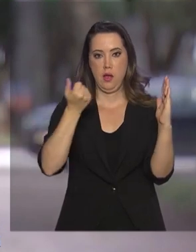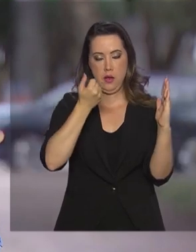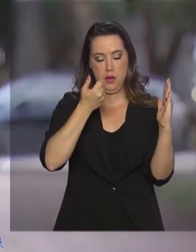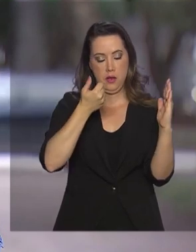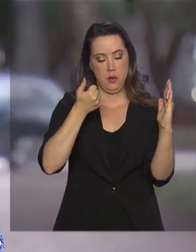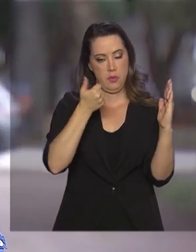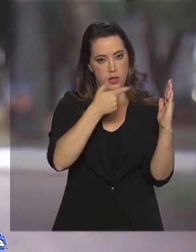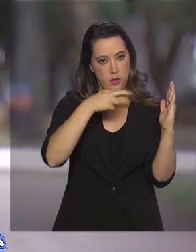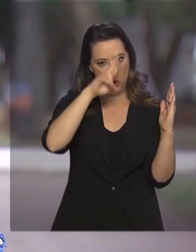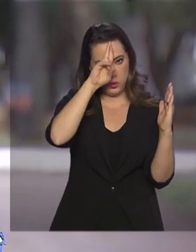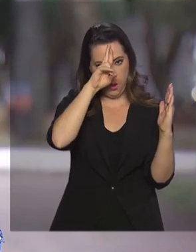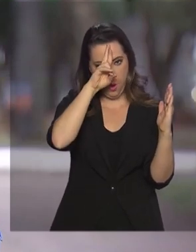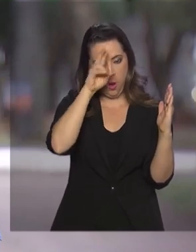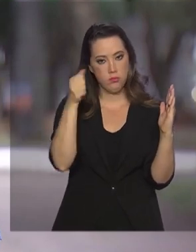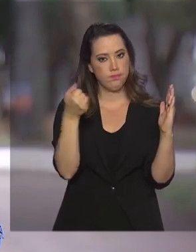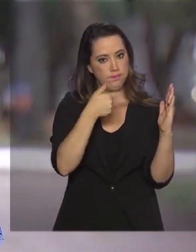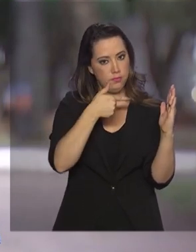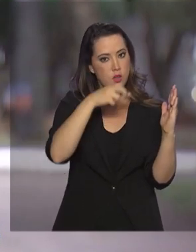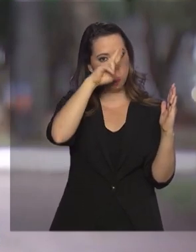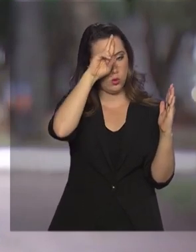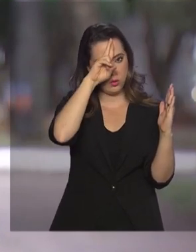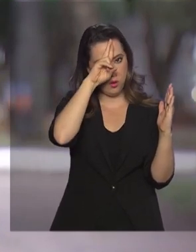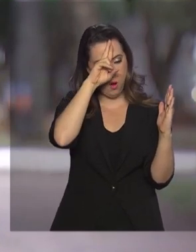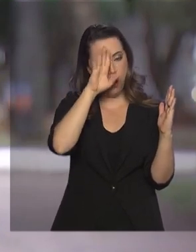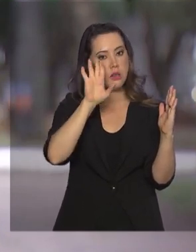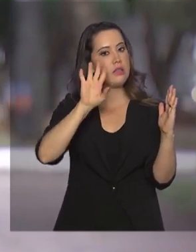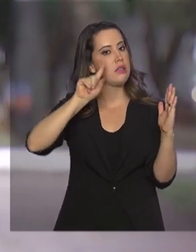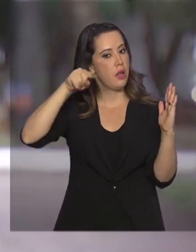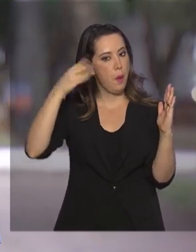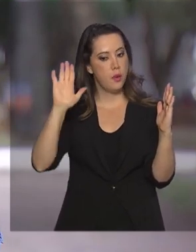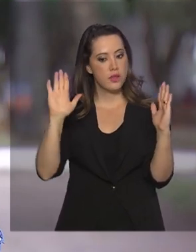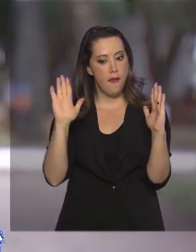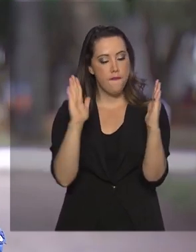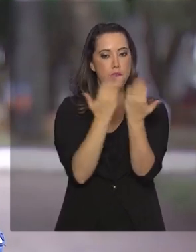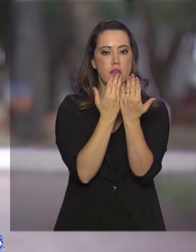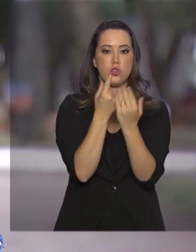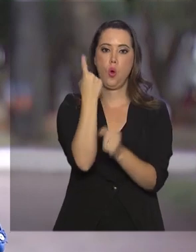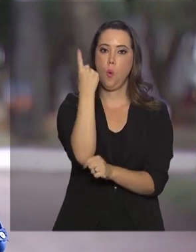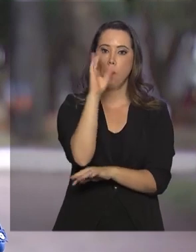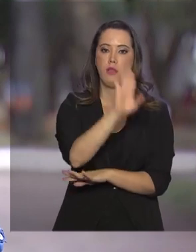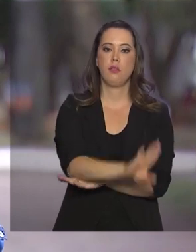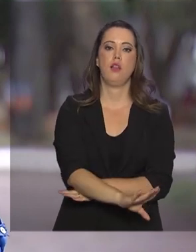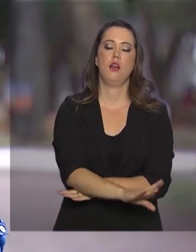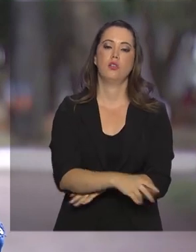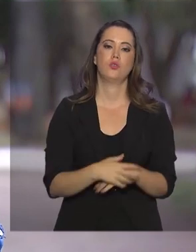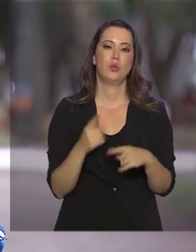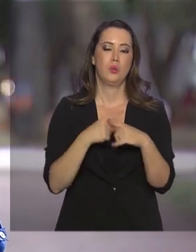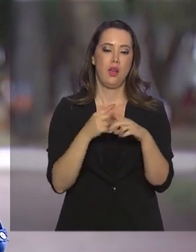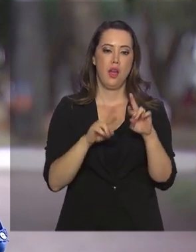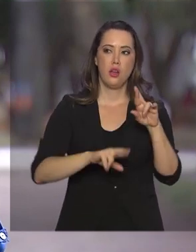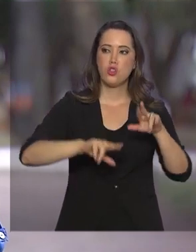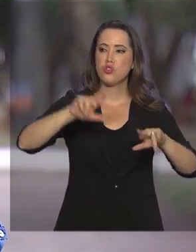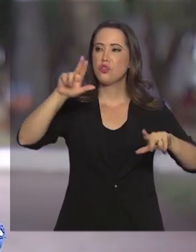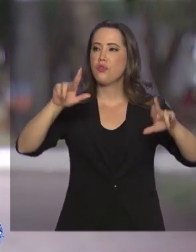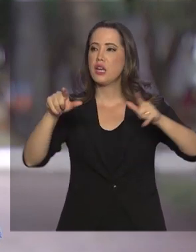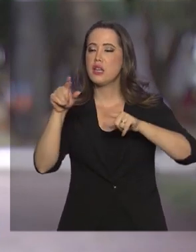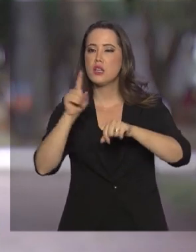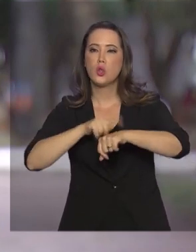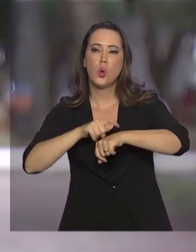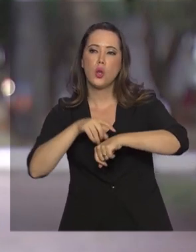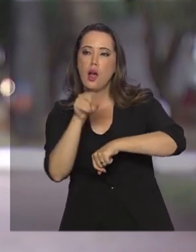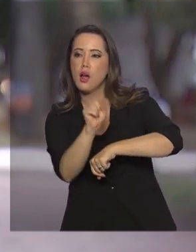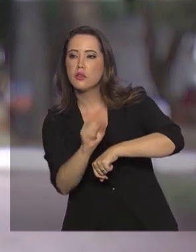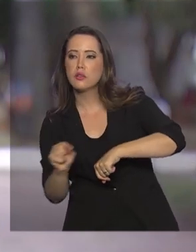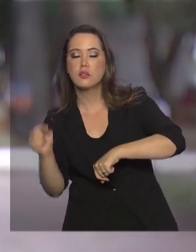pelo horário oficial de Brasília e serão fechados às 13 horas. Devido à diferença do fuso aí, de